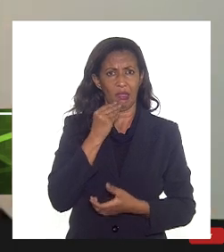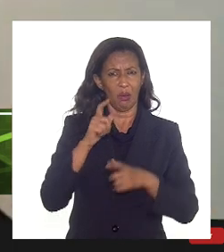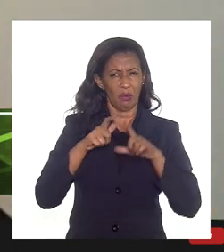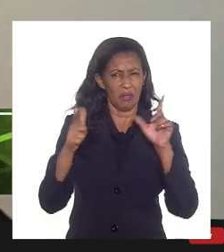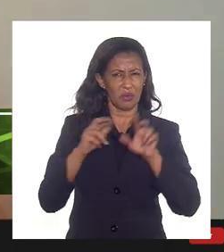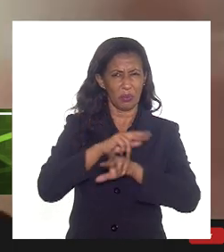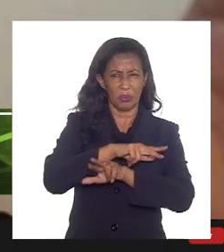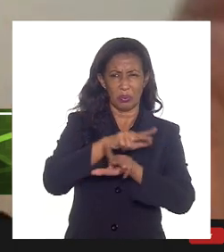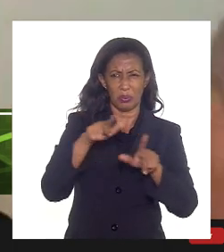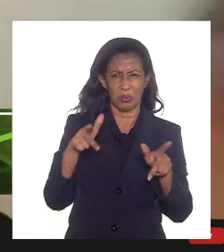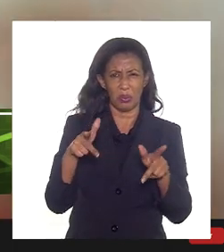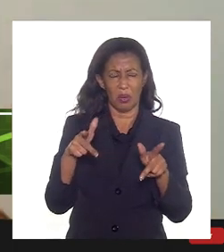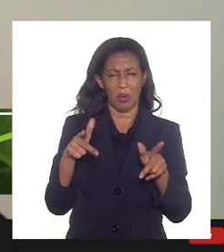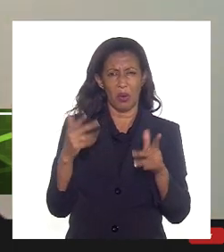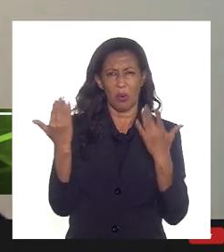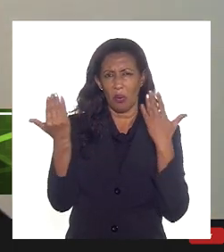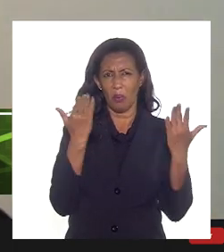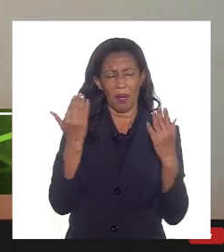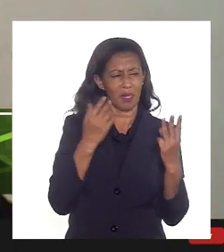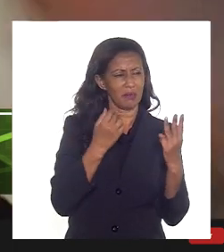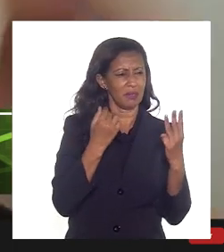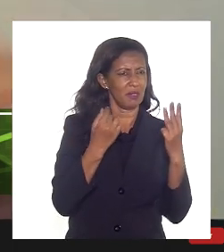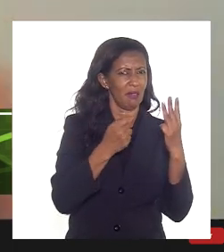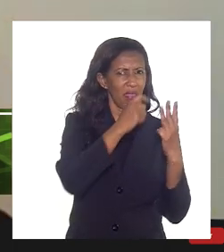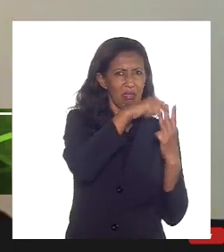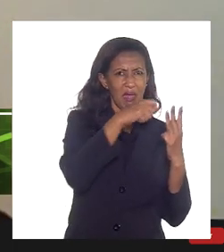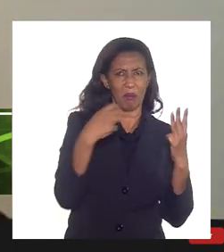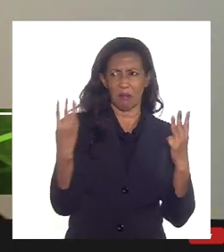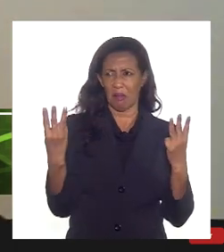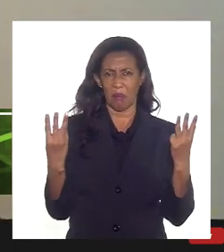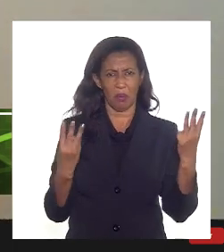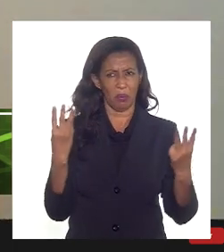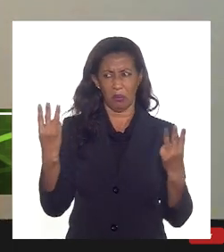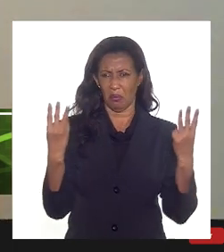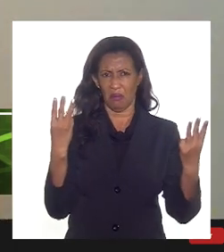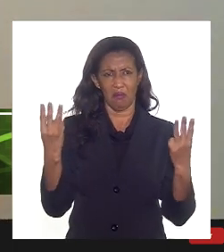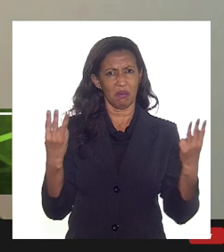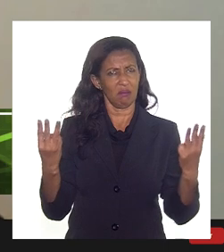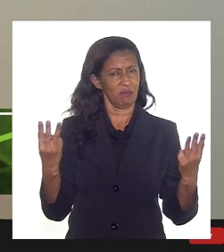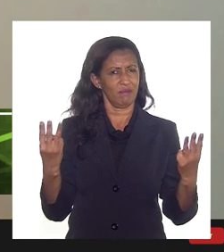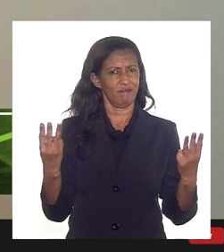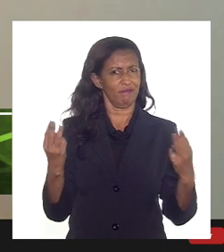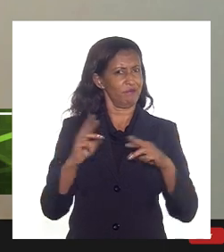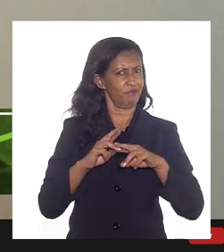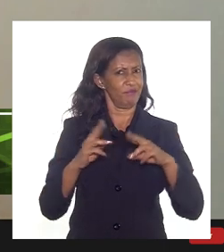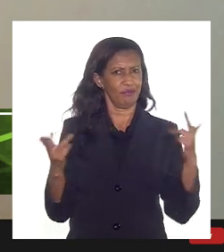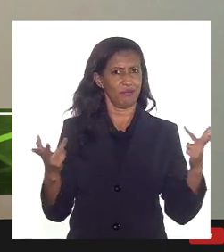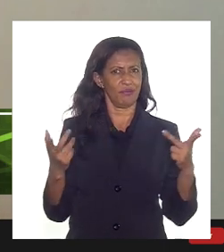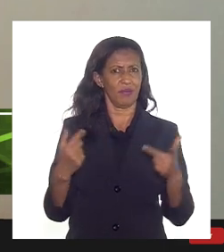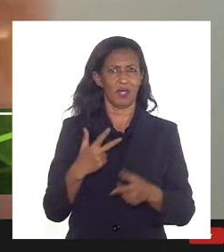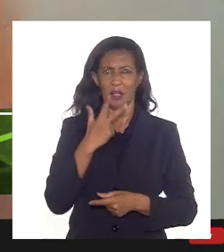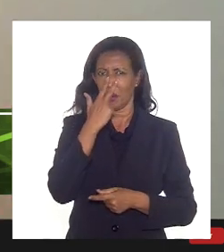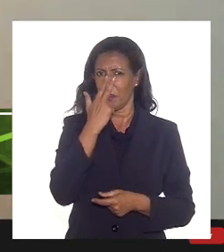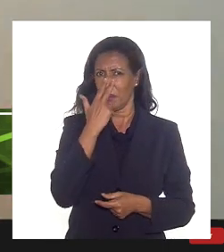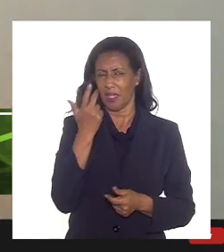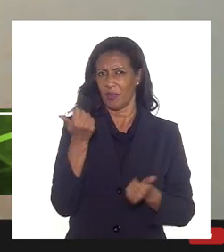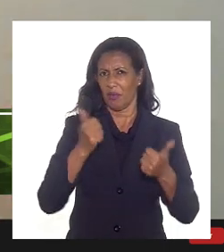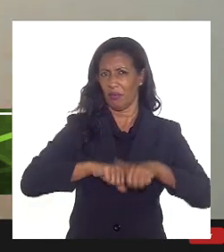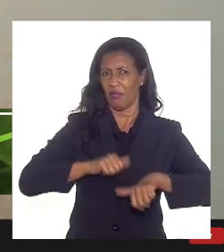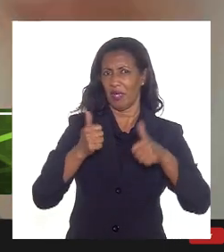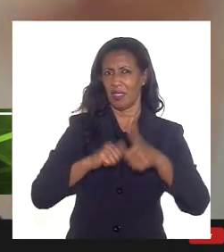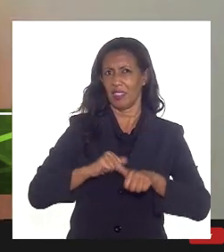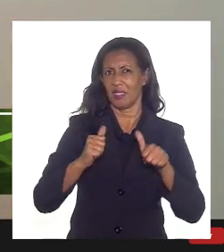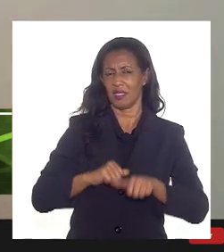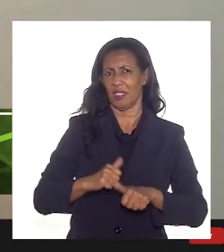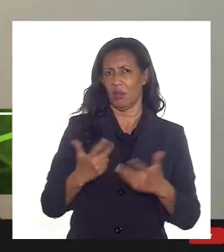divergência comparando um trimestre com o outro dada a metodologia que eles colocaram ali me parece sim que foi feita alguma reavaliação alguma